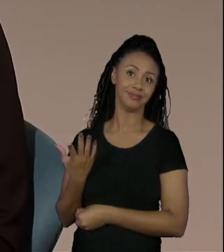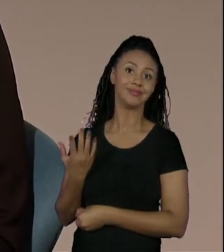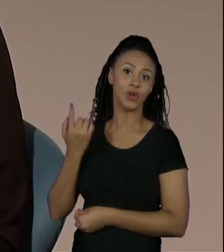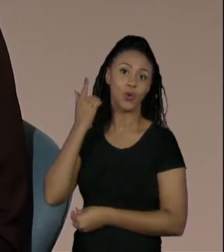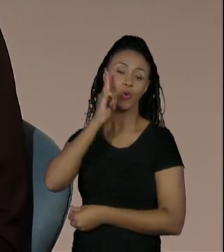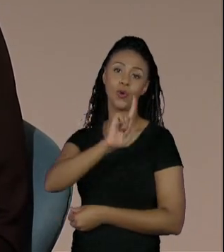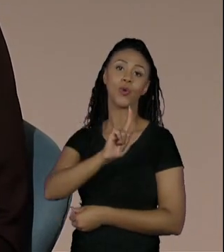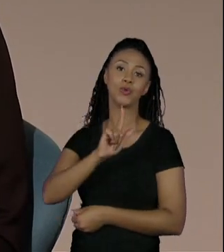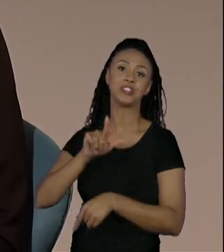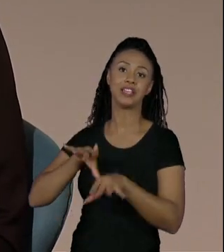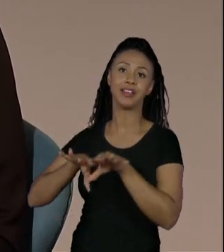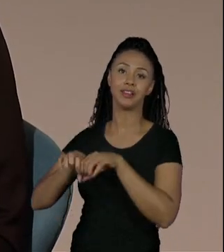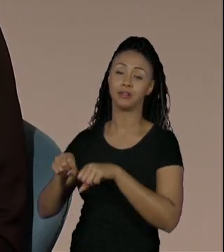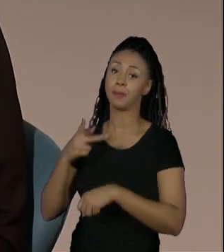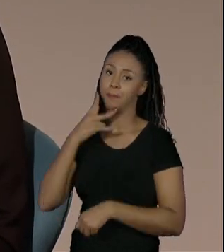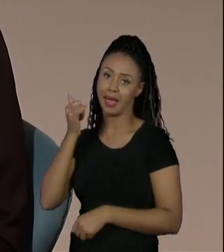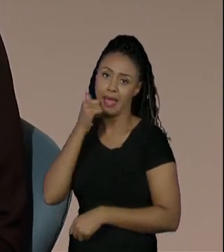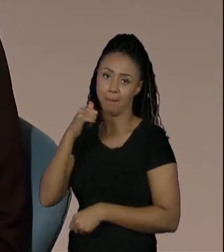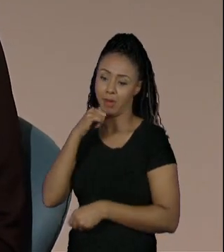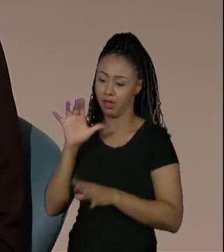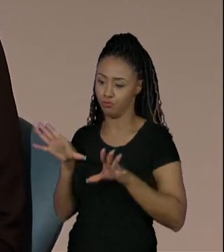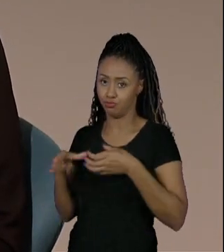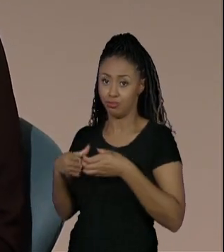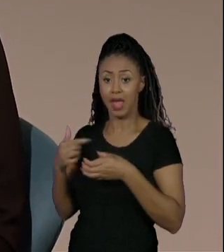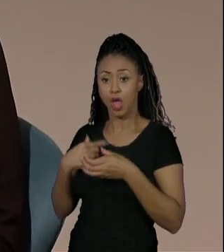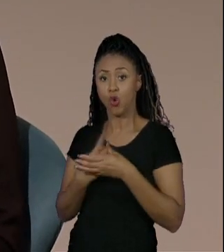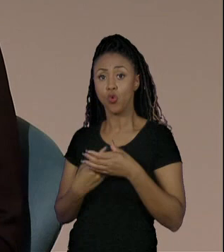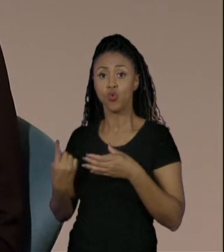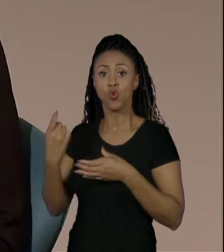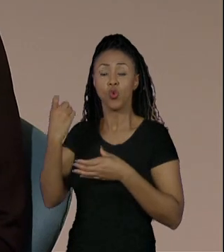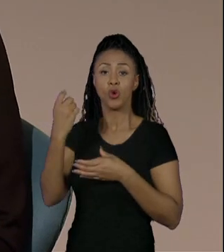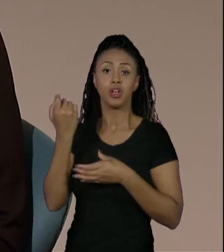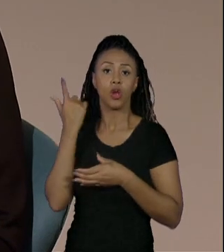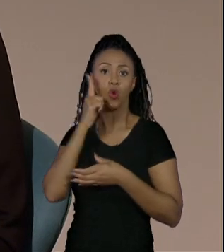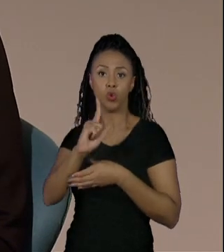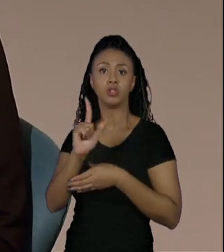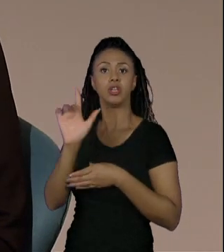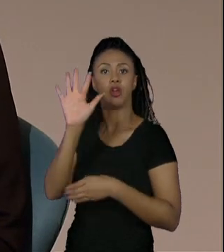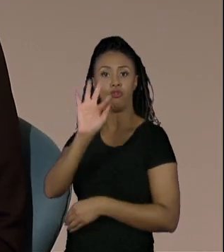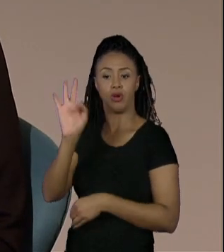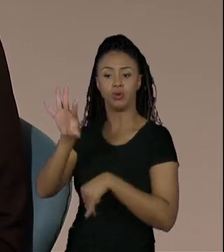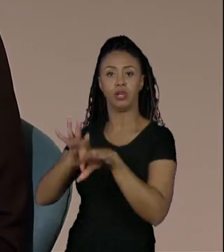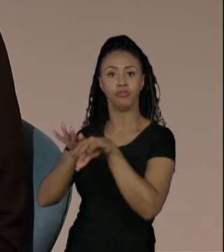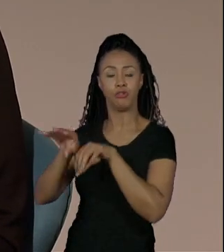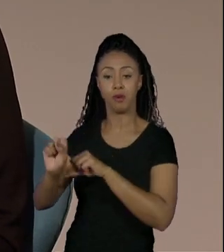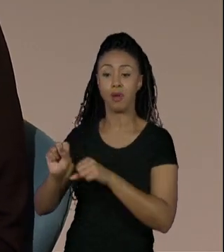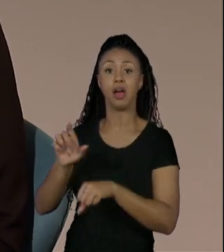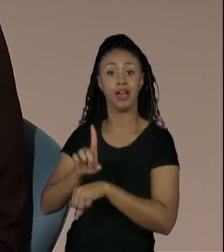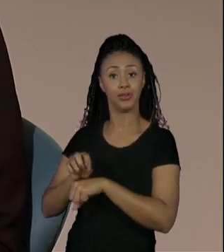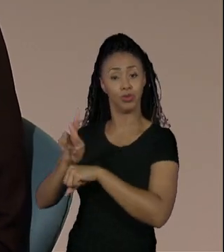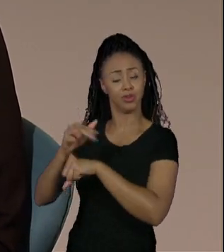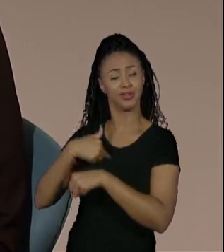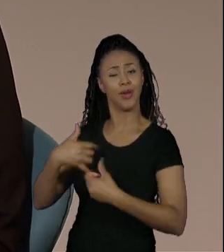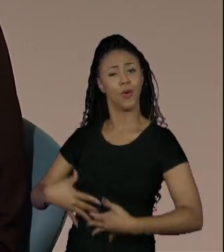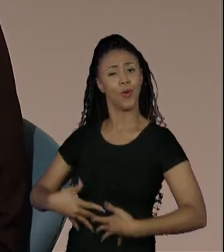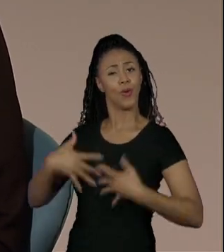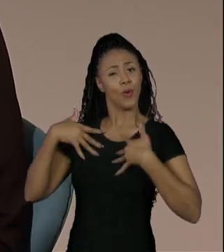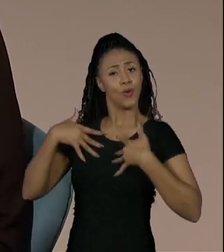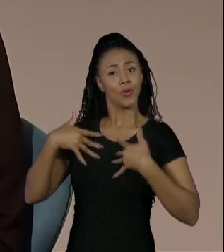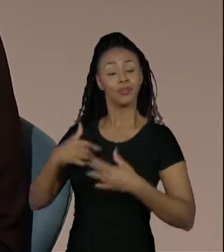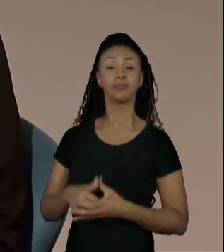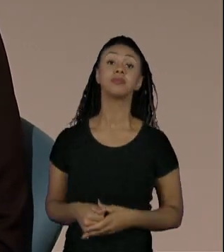no núcleo familiar pai e mãe, que teve ensino superior, doutorado. Tenho muito orgulho disso. Hoje, nós temos